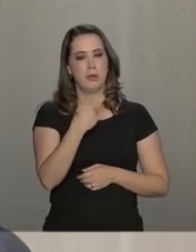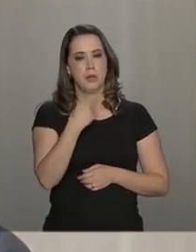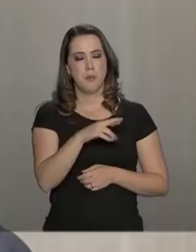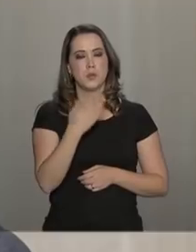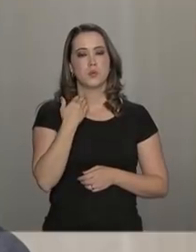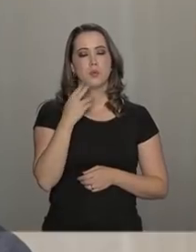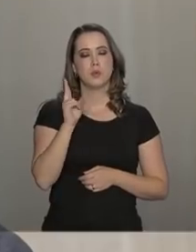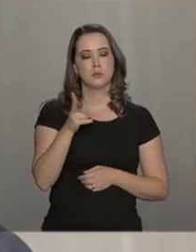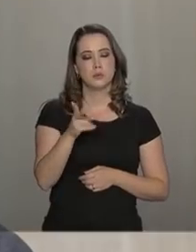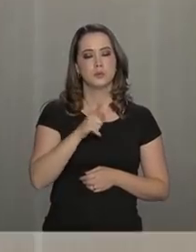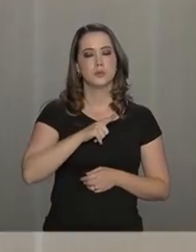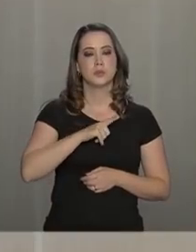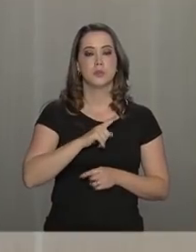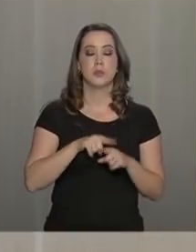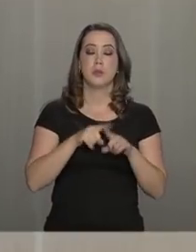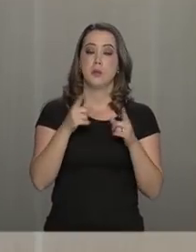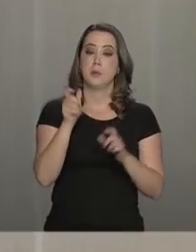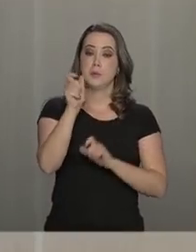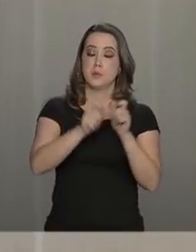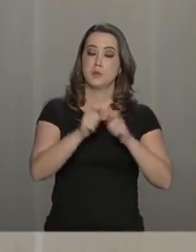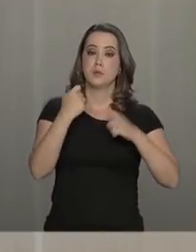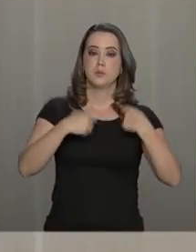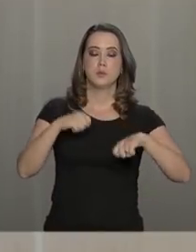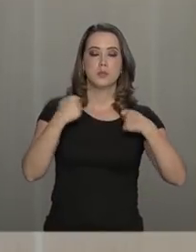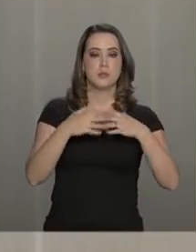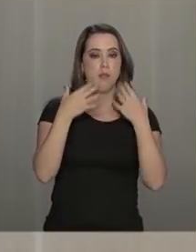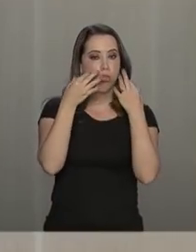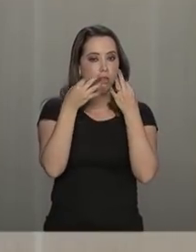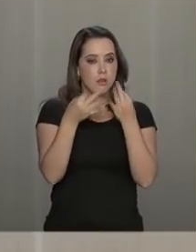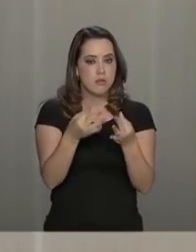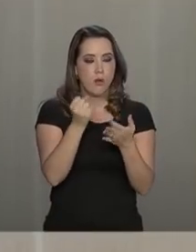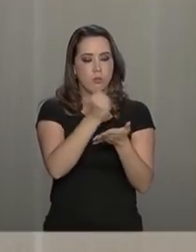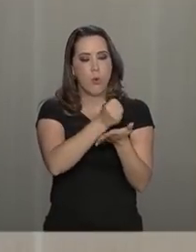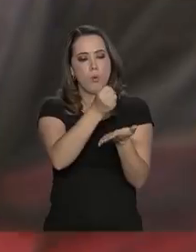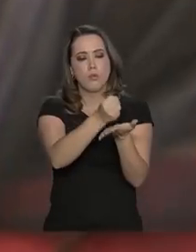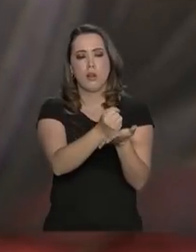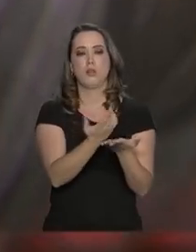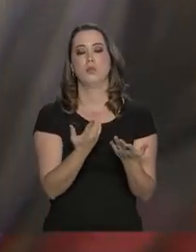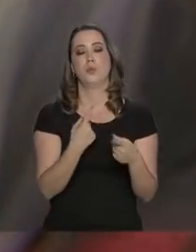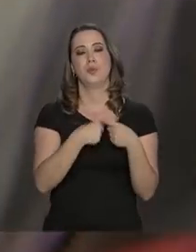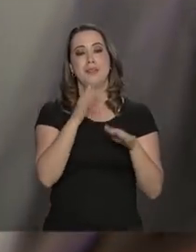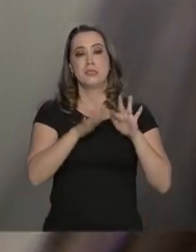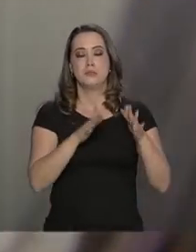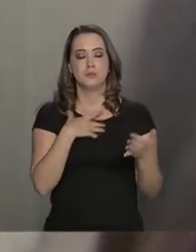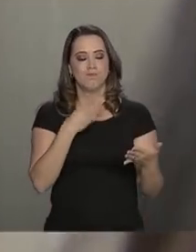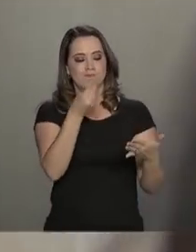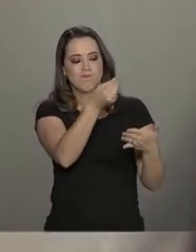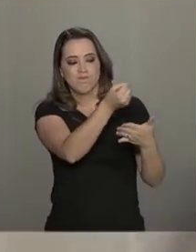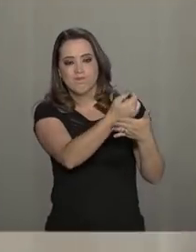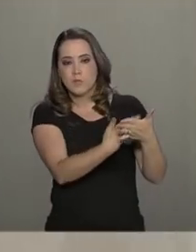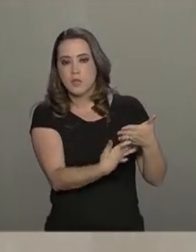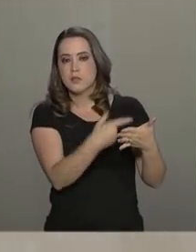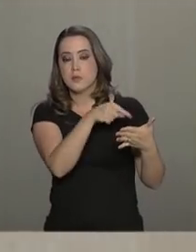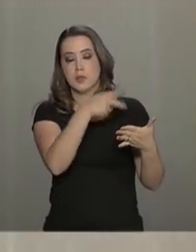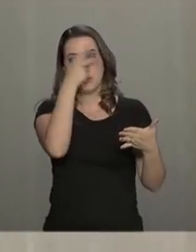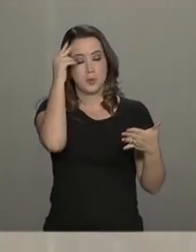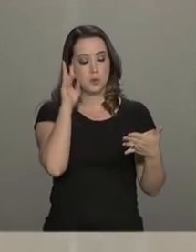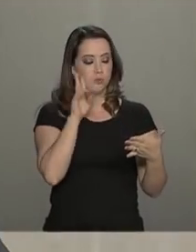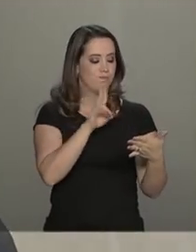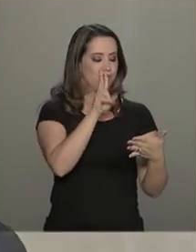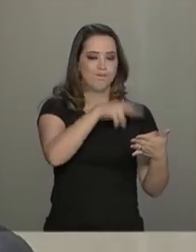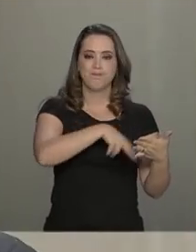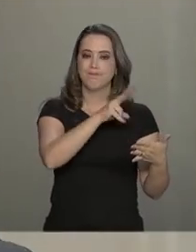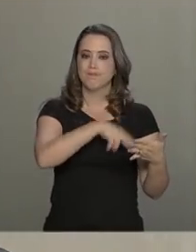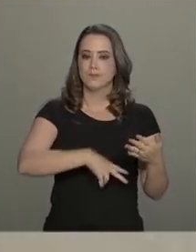bancos são muito comuns e que o consumidor deve ficar de olho aos contratos, porque, muitas vezes, é o cliente que não presta